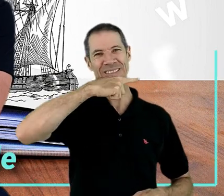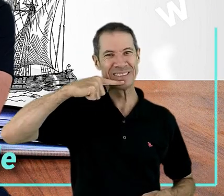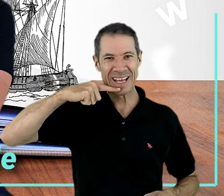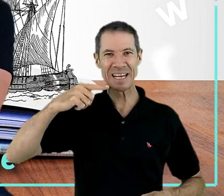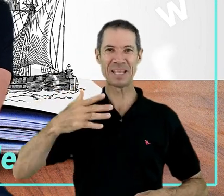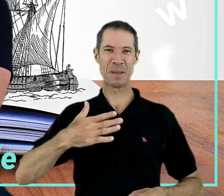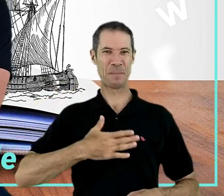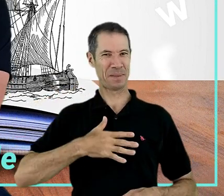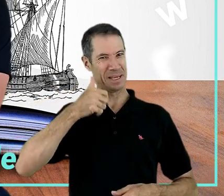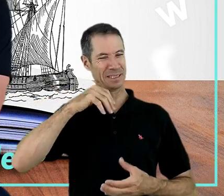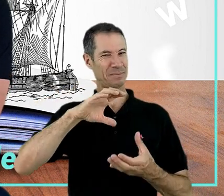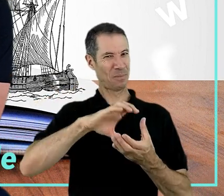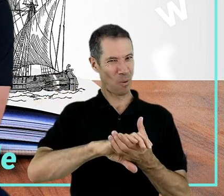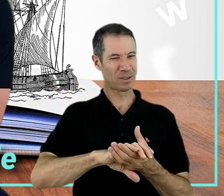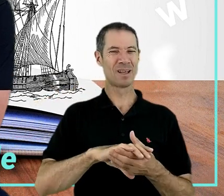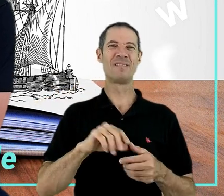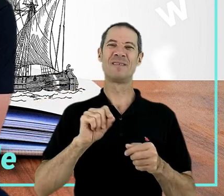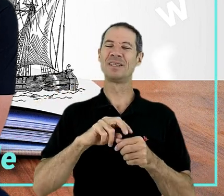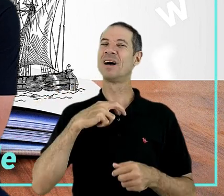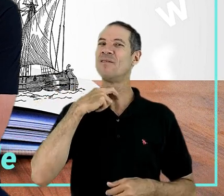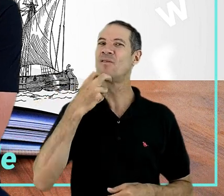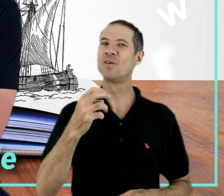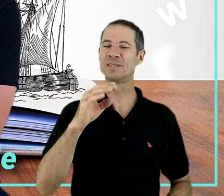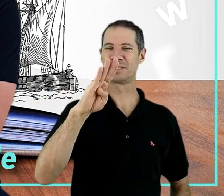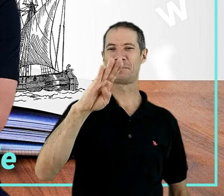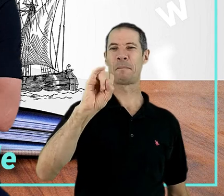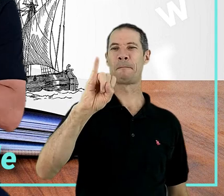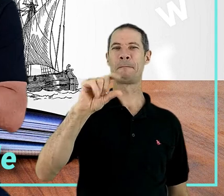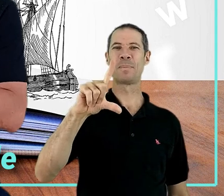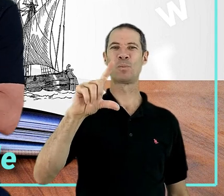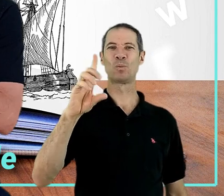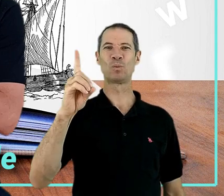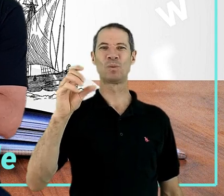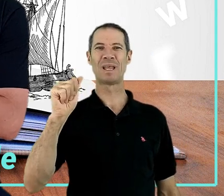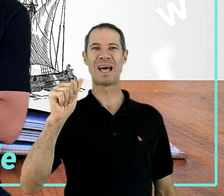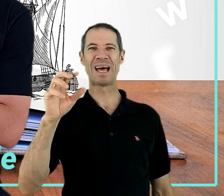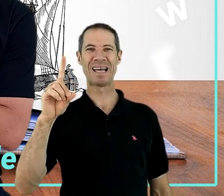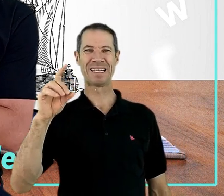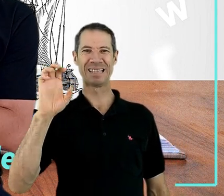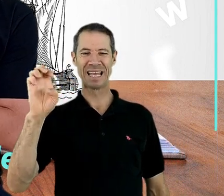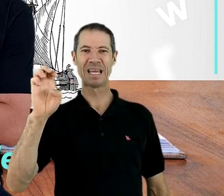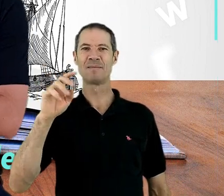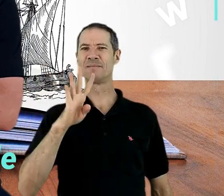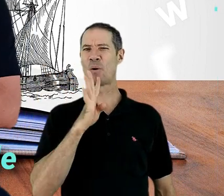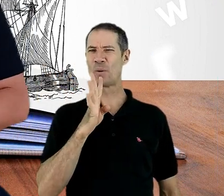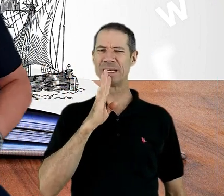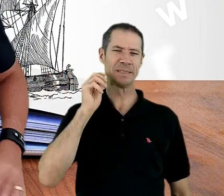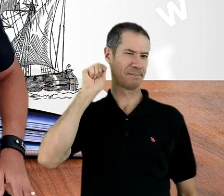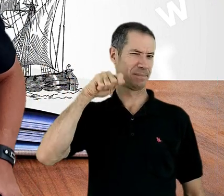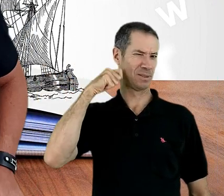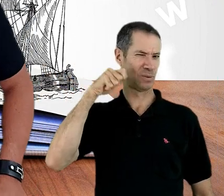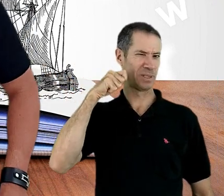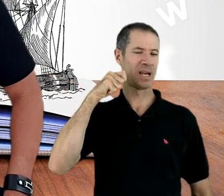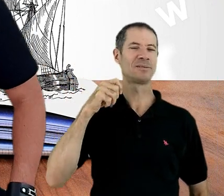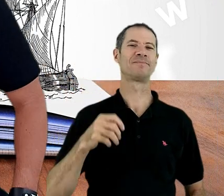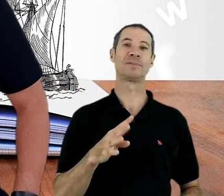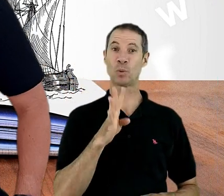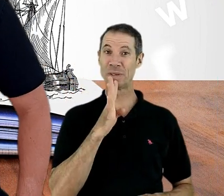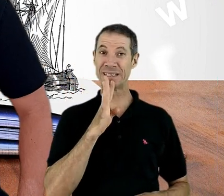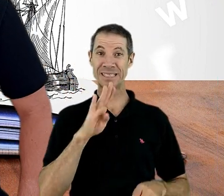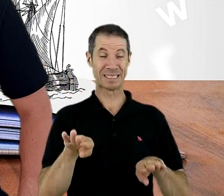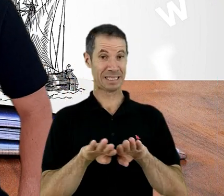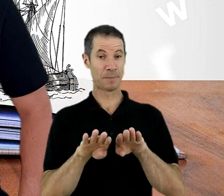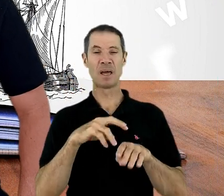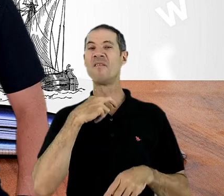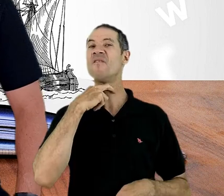nos bastidores, fez a voz de Pildade. Vocês vão conhecer esse personagem Pildade. Vocês vão conhecer também a